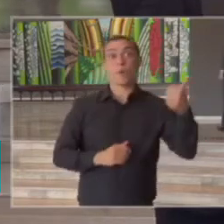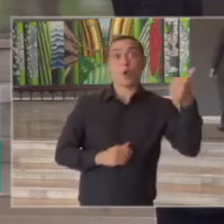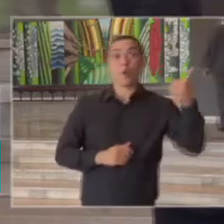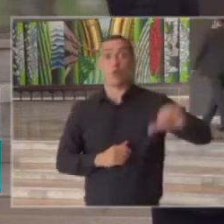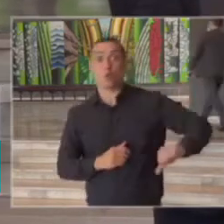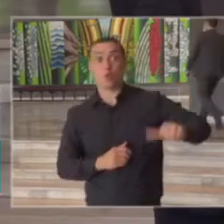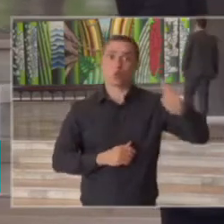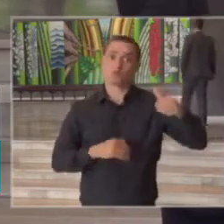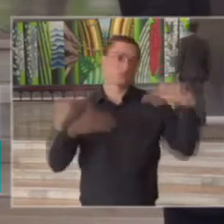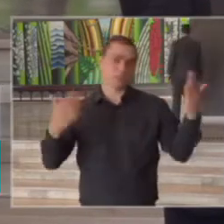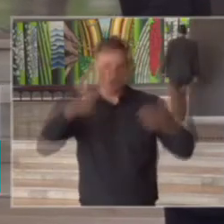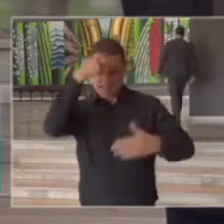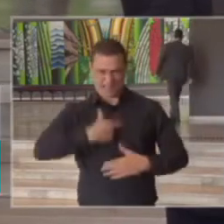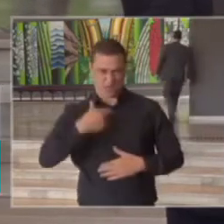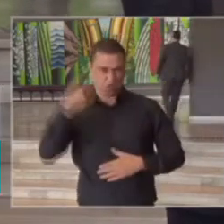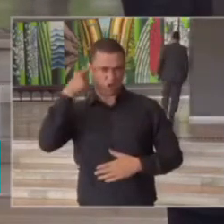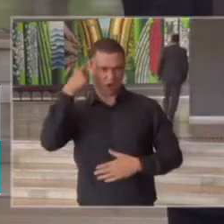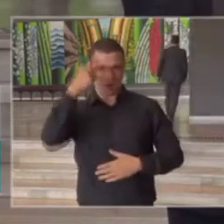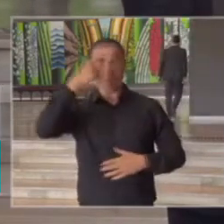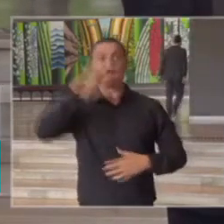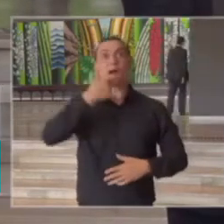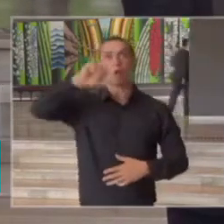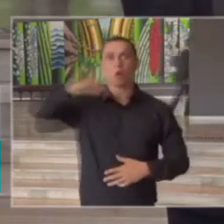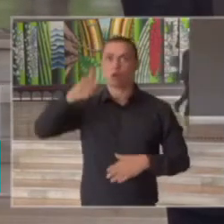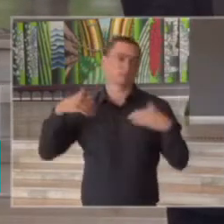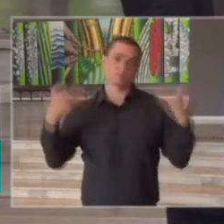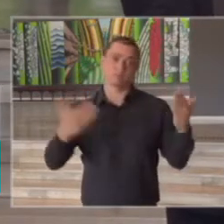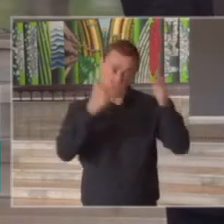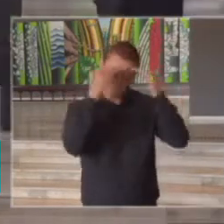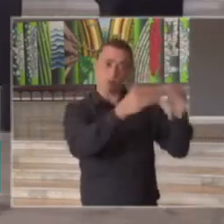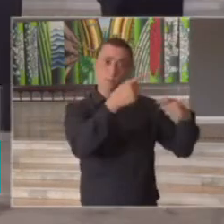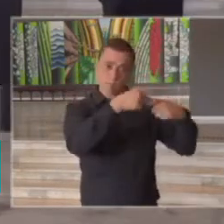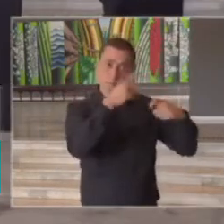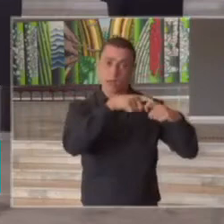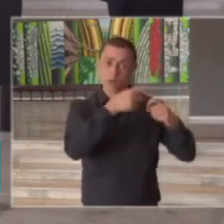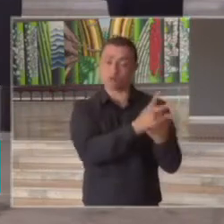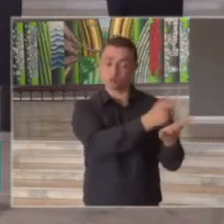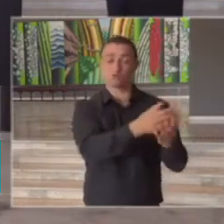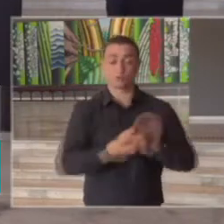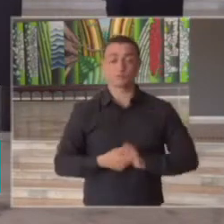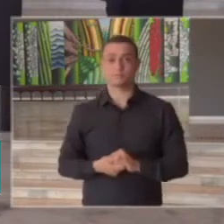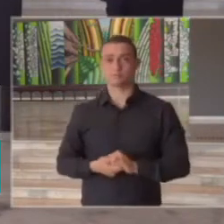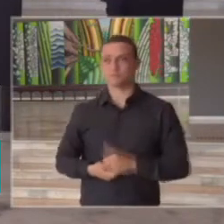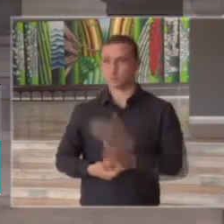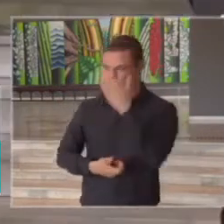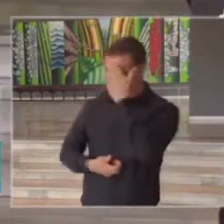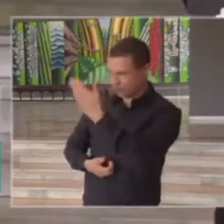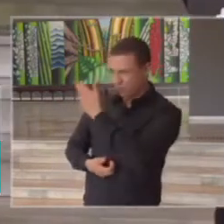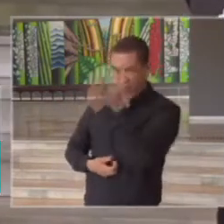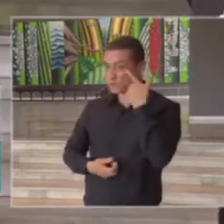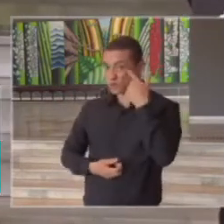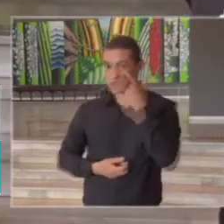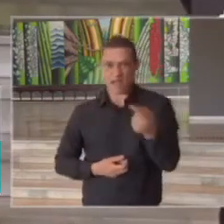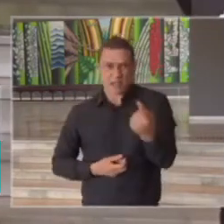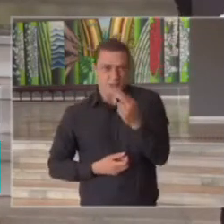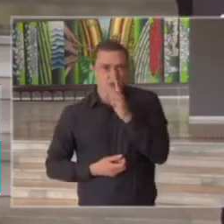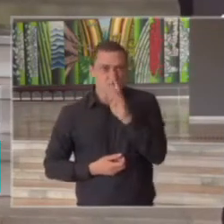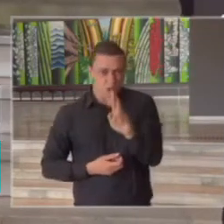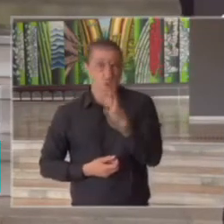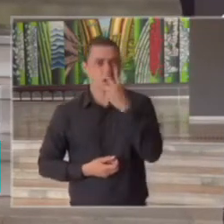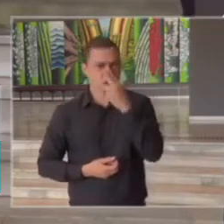mal para a imagem do governador do estado de São Paulo Patrícia obrigada governador acho que a primeira parte da resposta